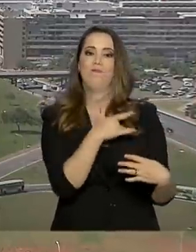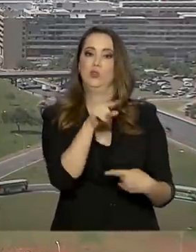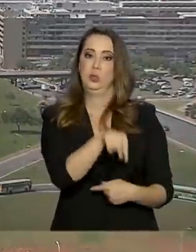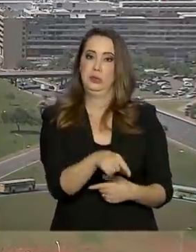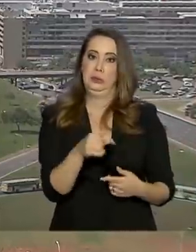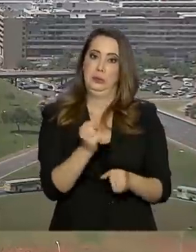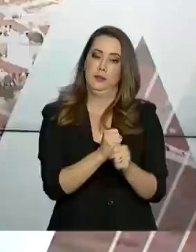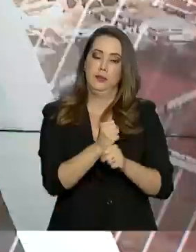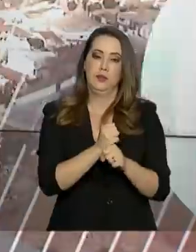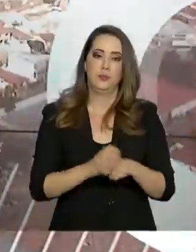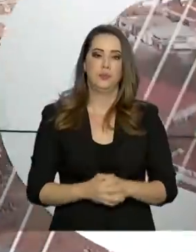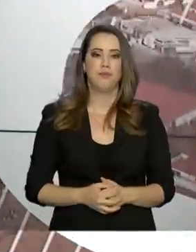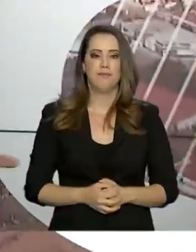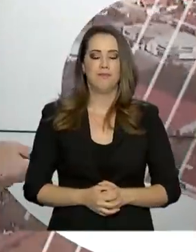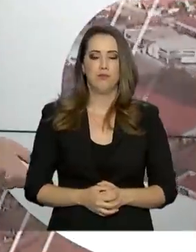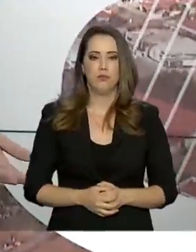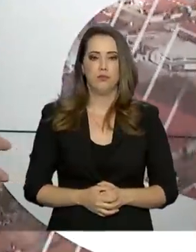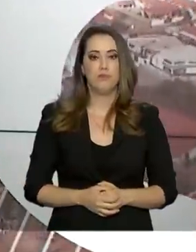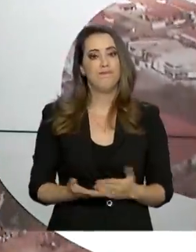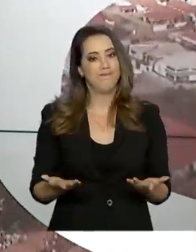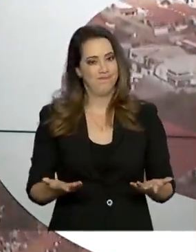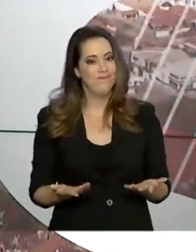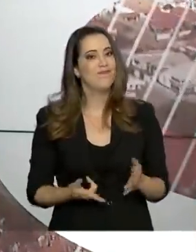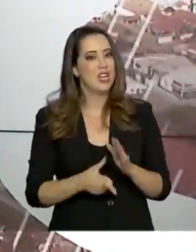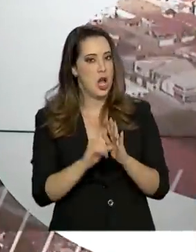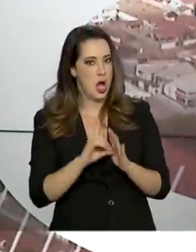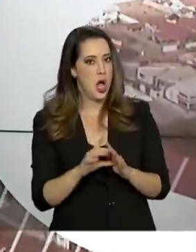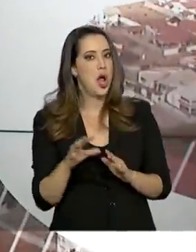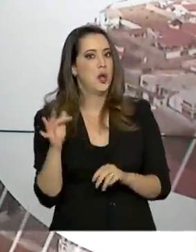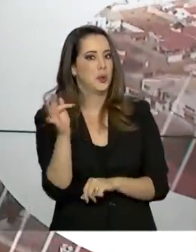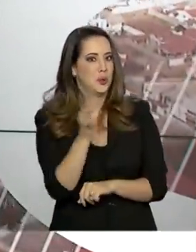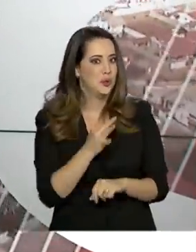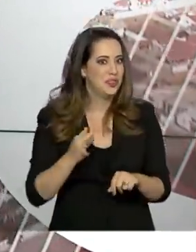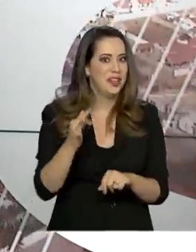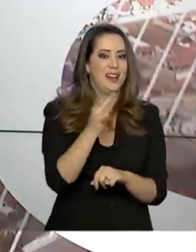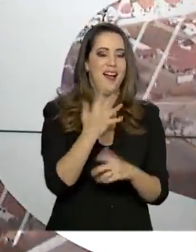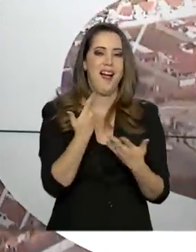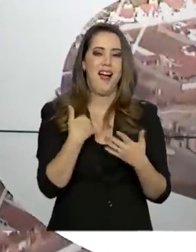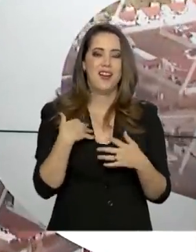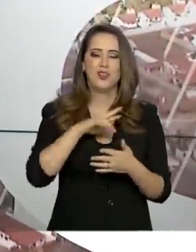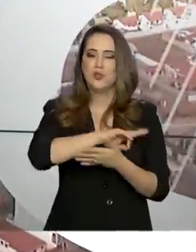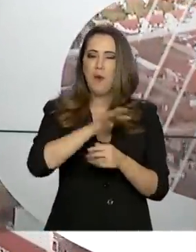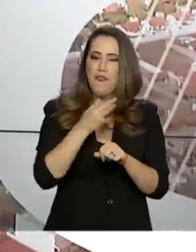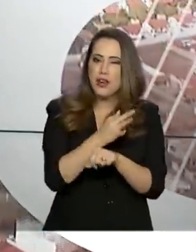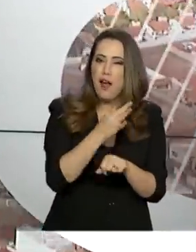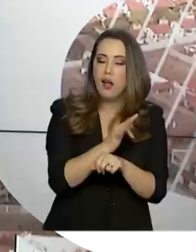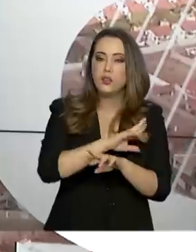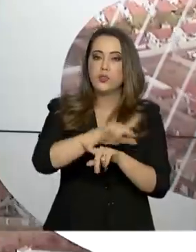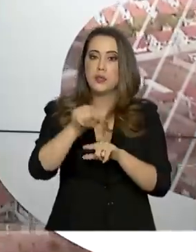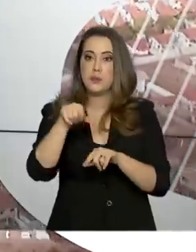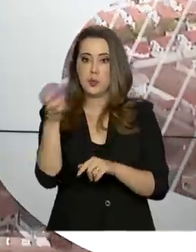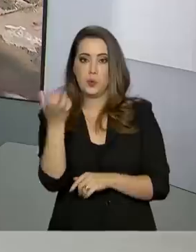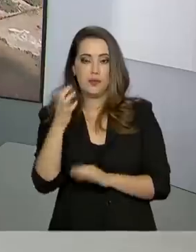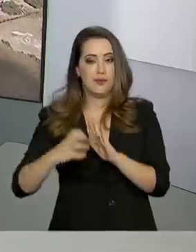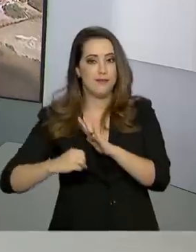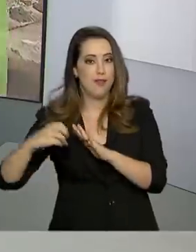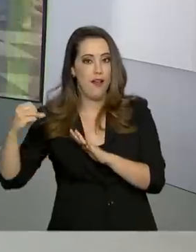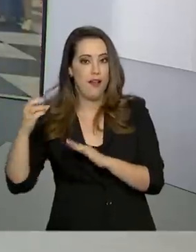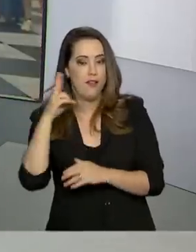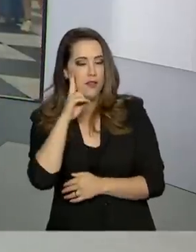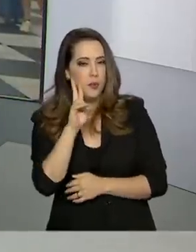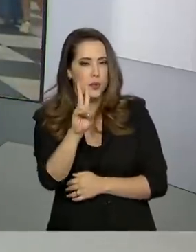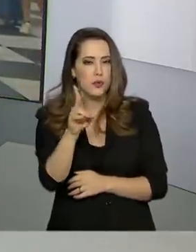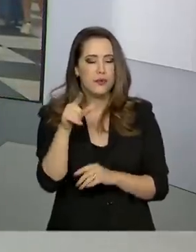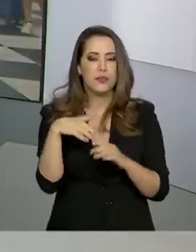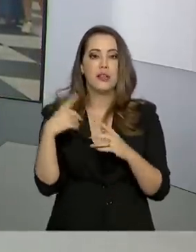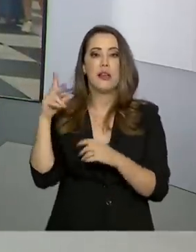este ano. Bom, é véspera de feriado e tem muita gente de mala pronta para viajar. Vamos então até